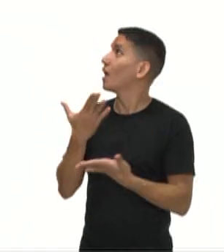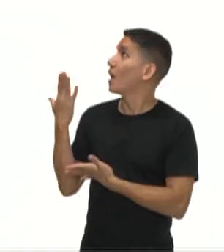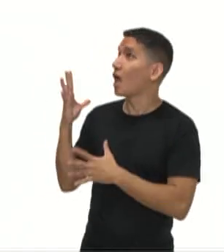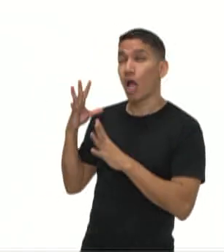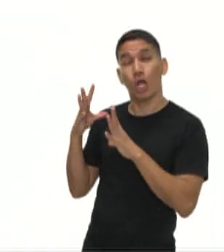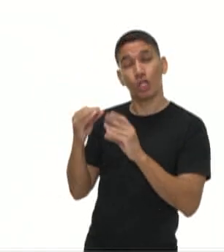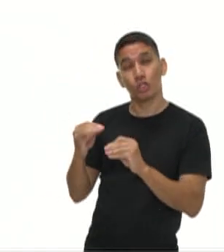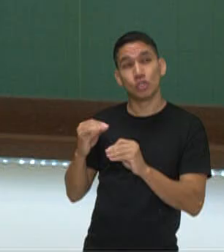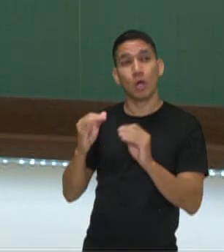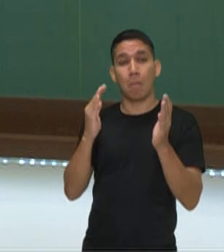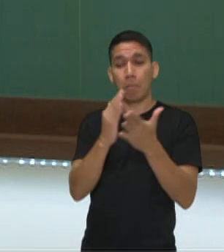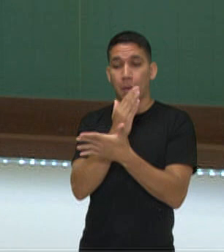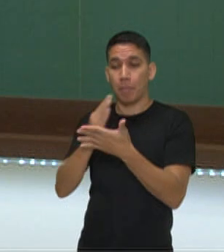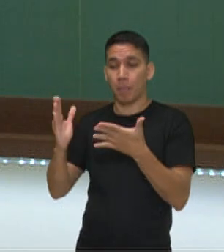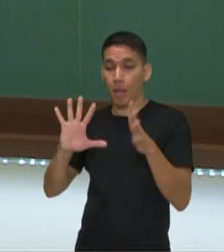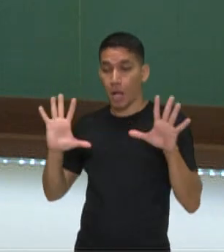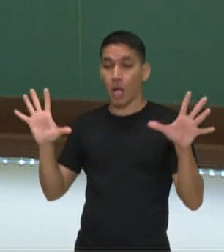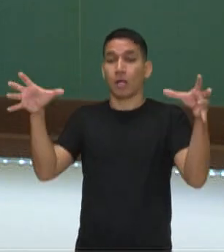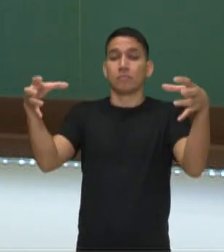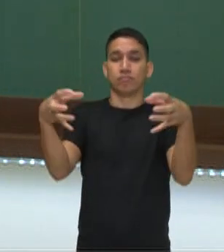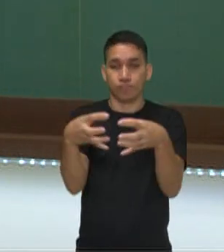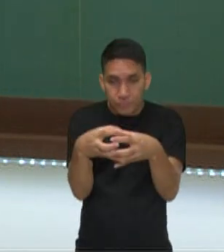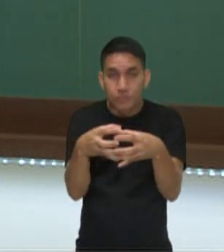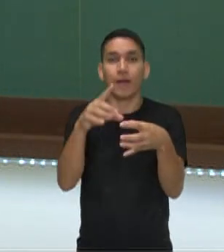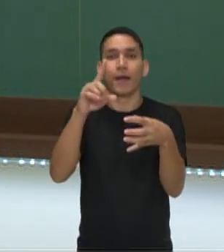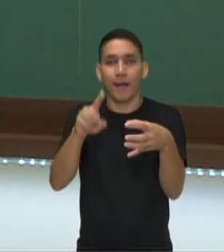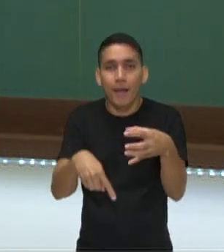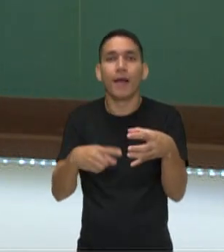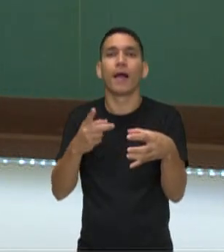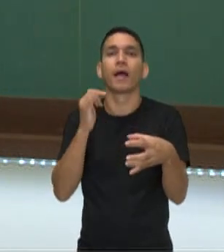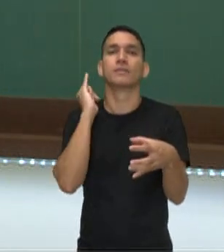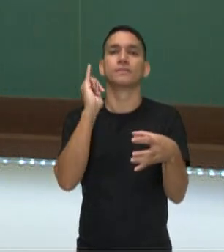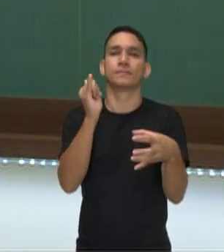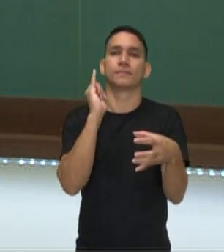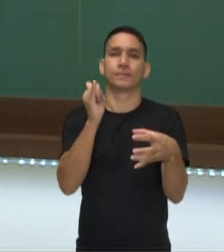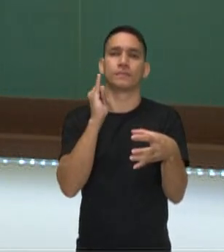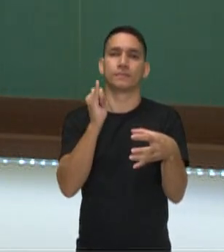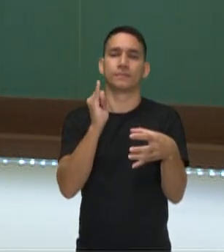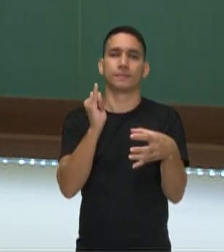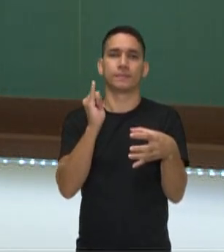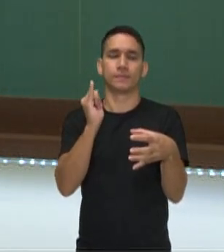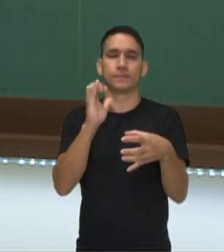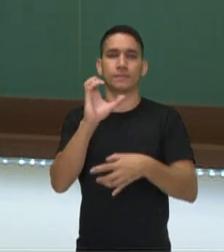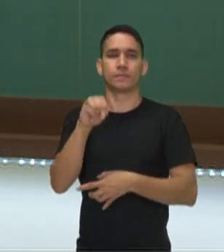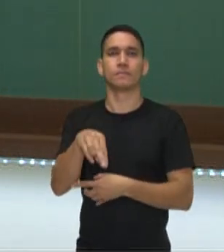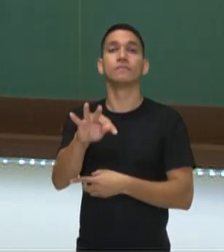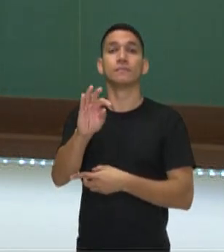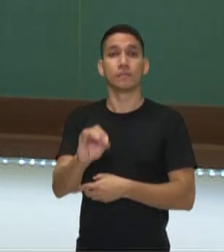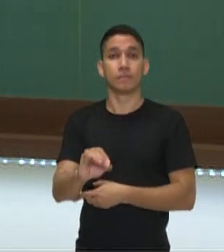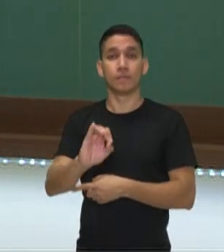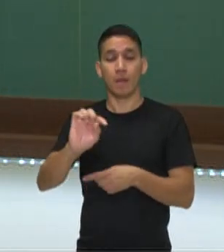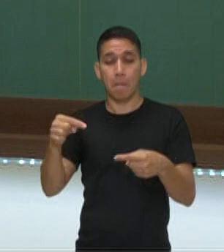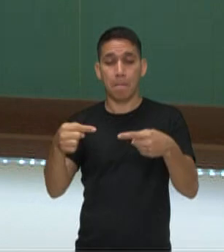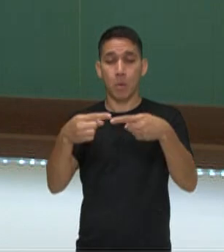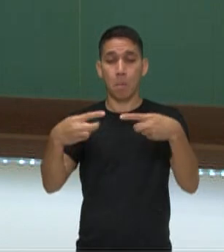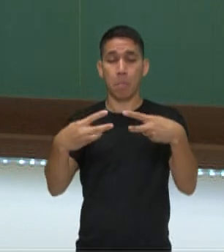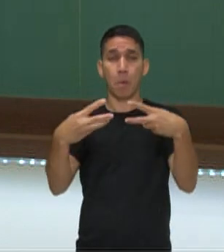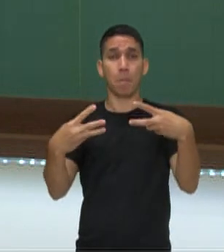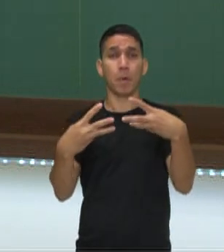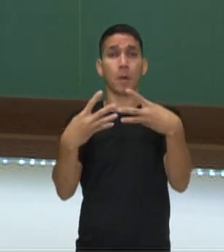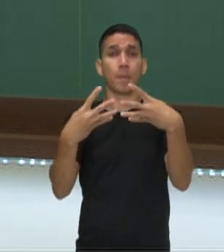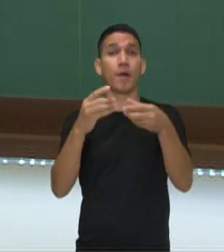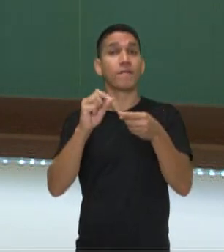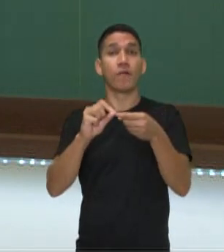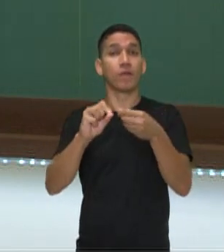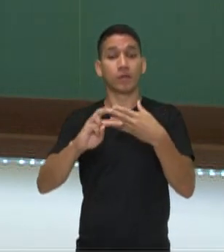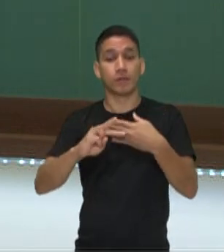partes integradas formam a narrativa do conto, encaixando-se, fazendo